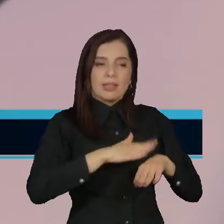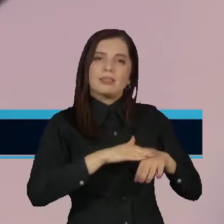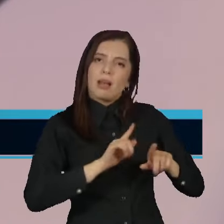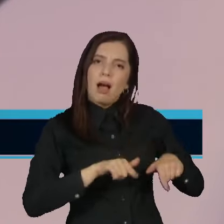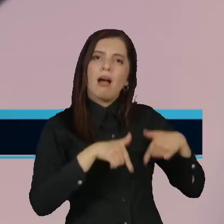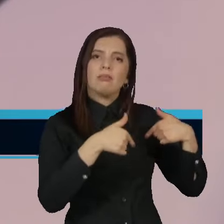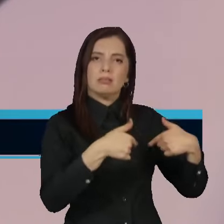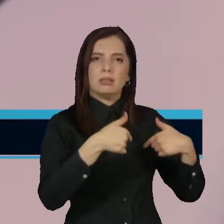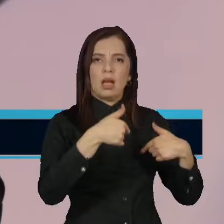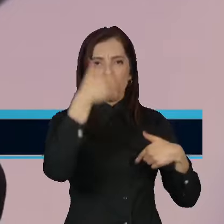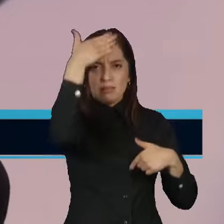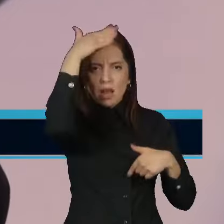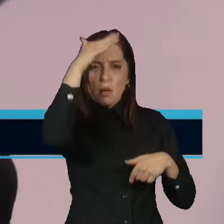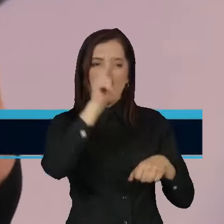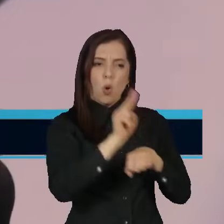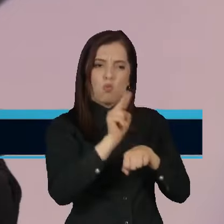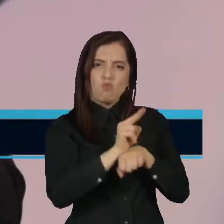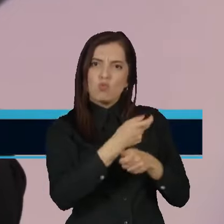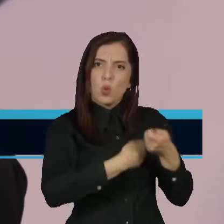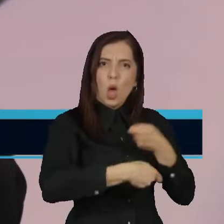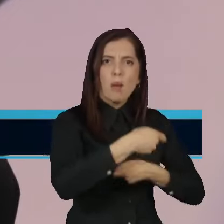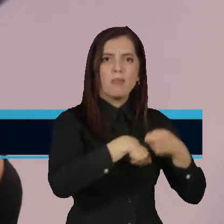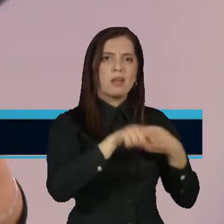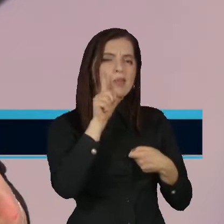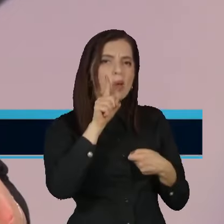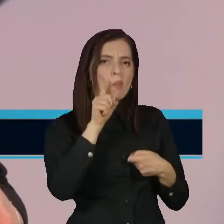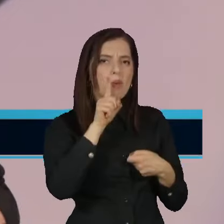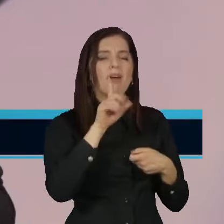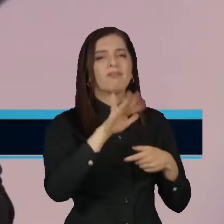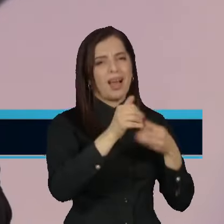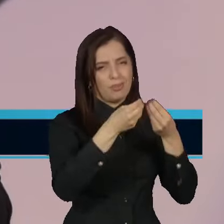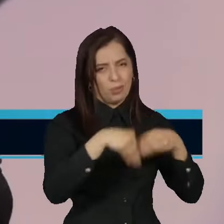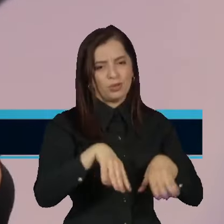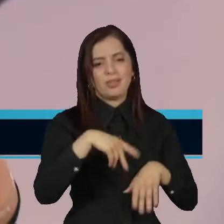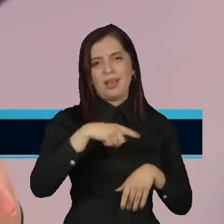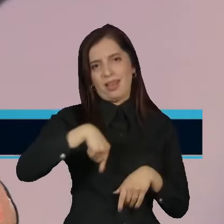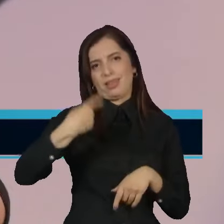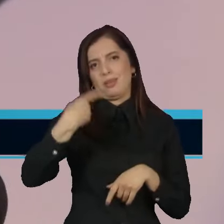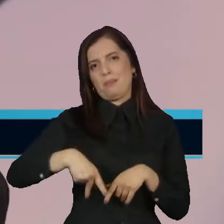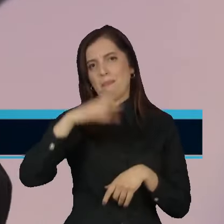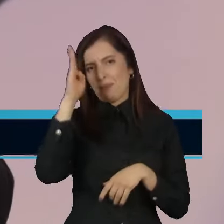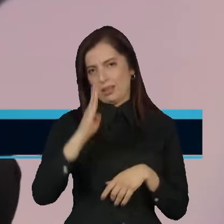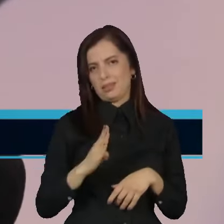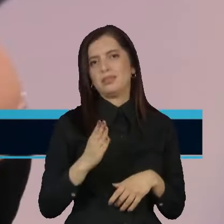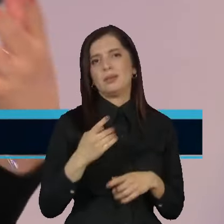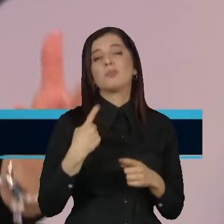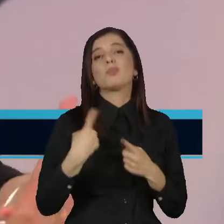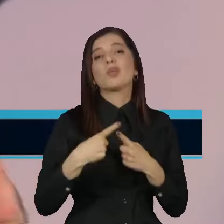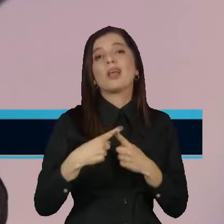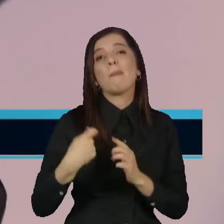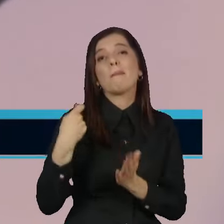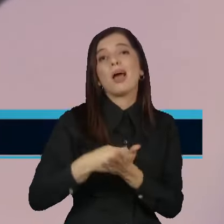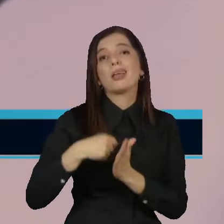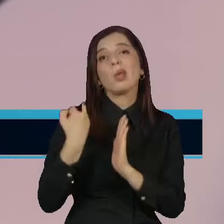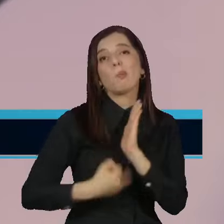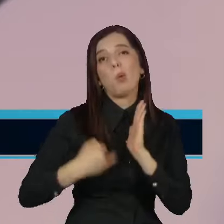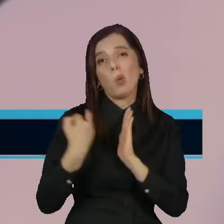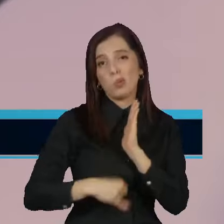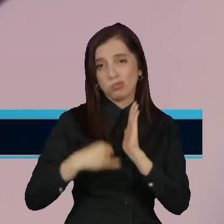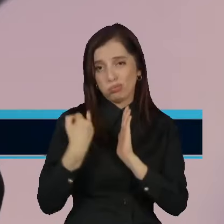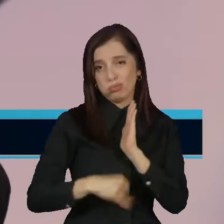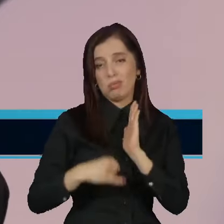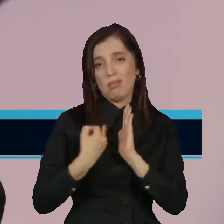protecionismo muito maior. Então, a gente pode esperar taxas de câmbio aqui um pouco mais altas, uma preocupação natural com uma